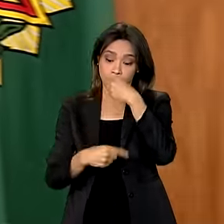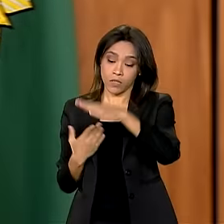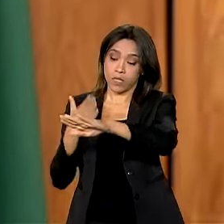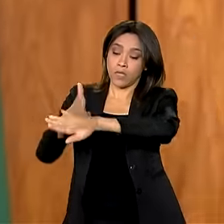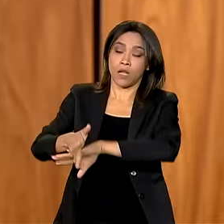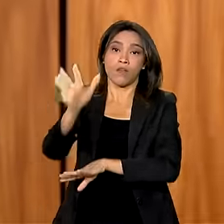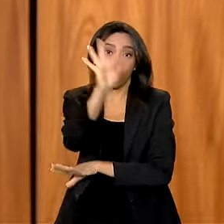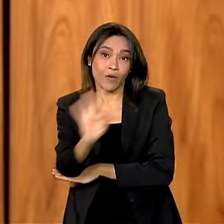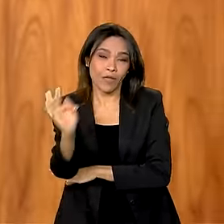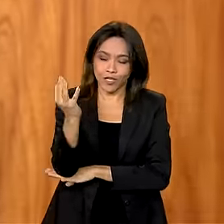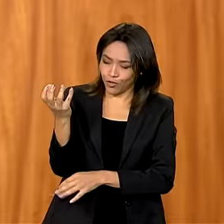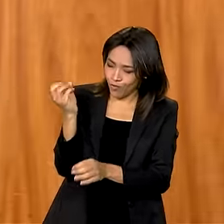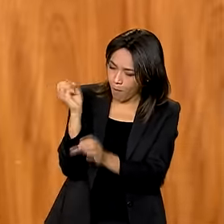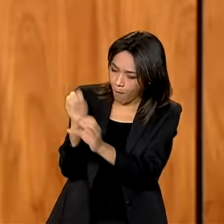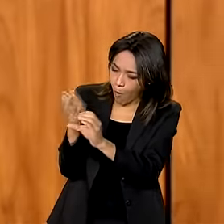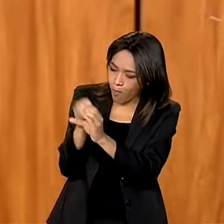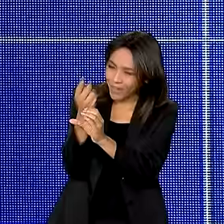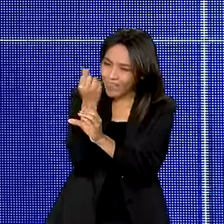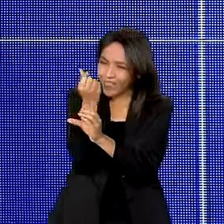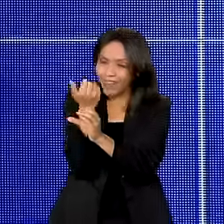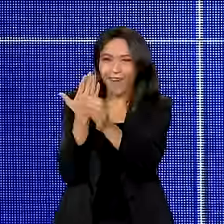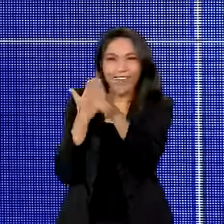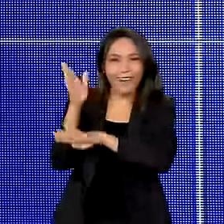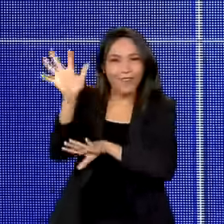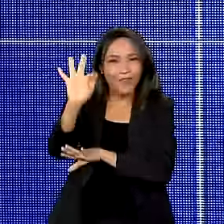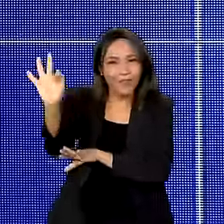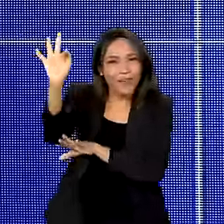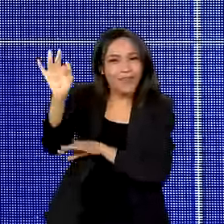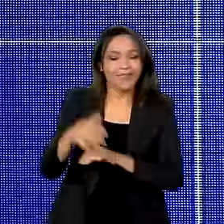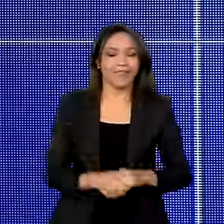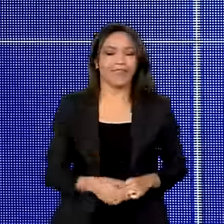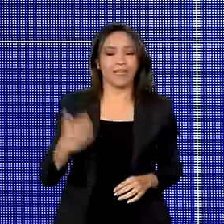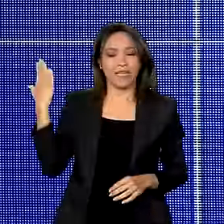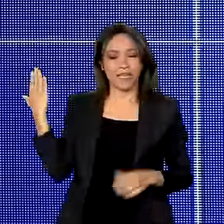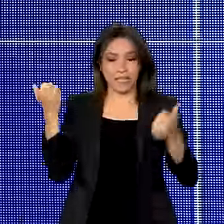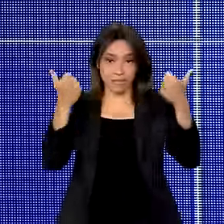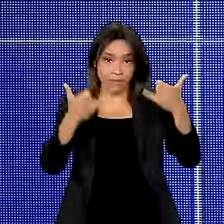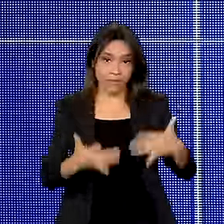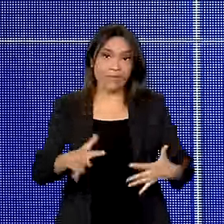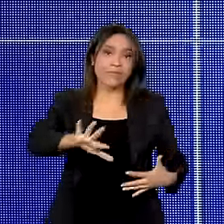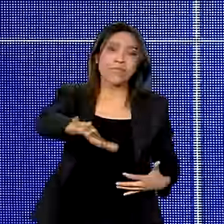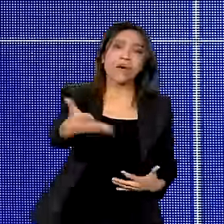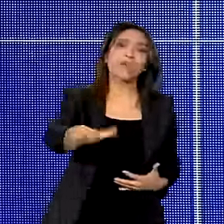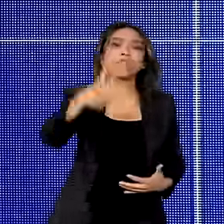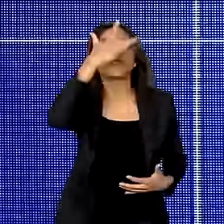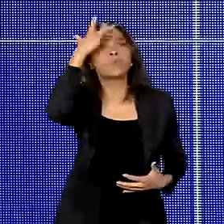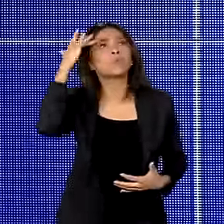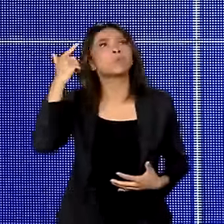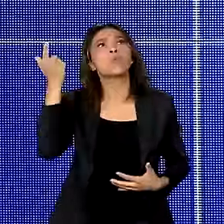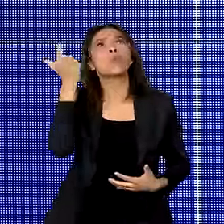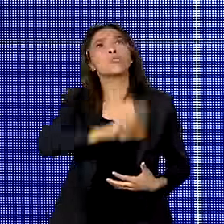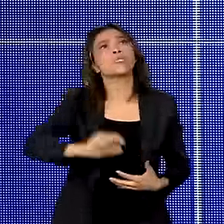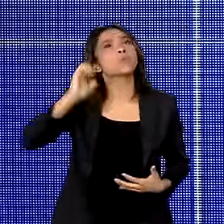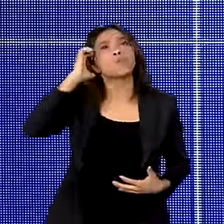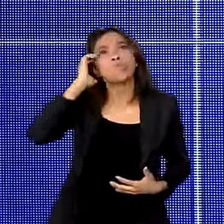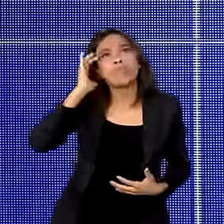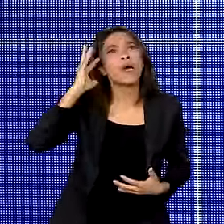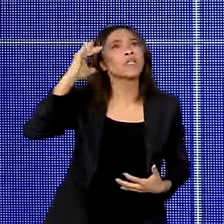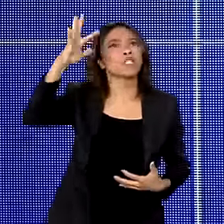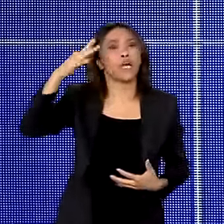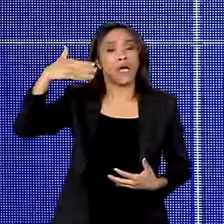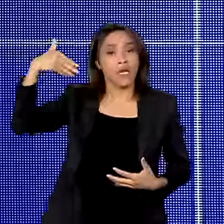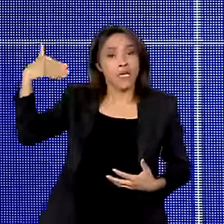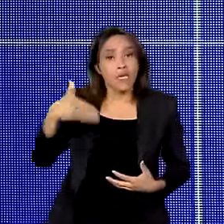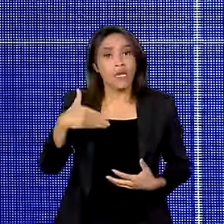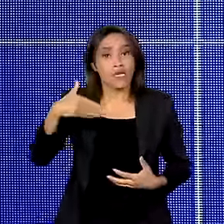com uma poupancinha que nós queríamos para ele. Talvez as pessoas não imaginem o impacto que esse